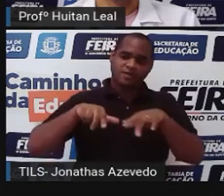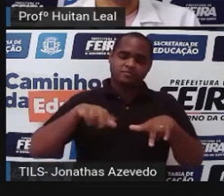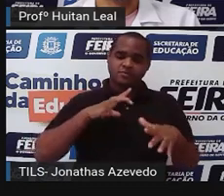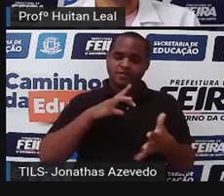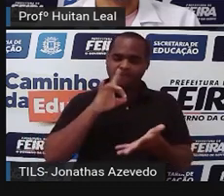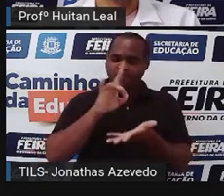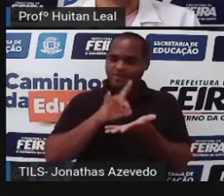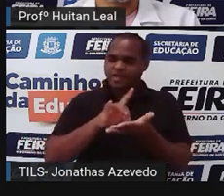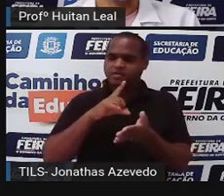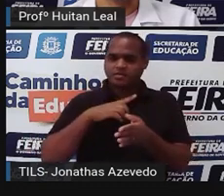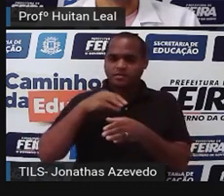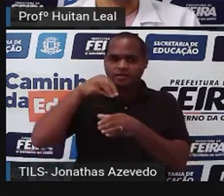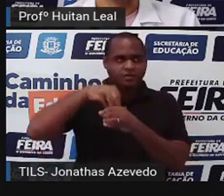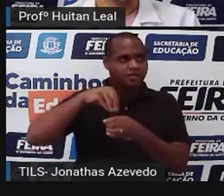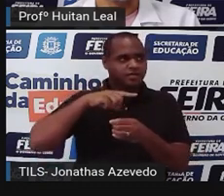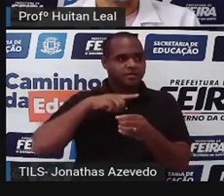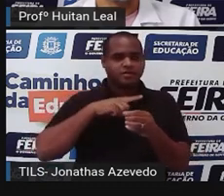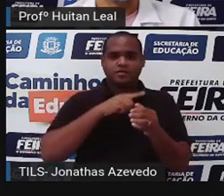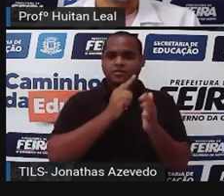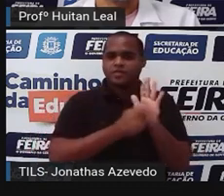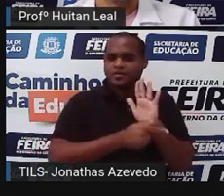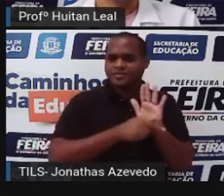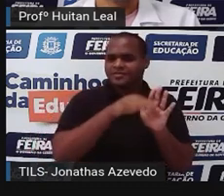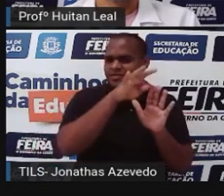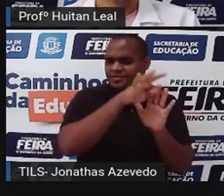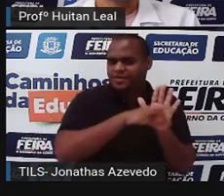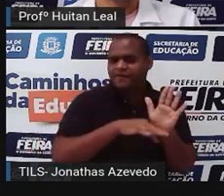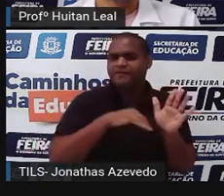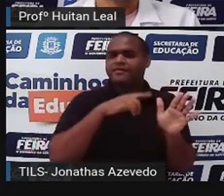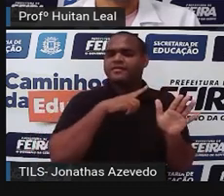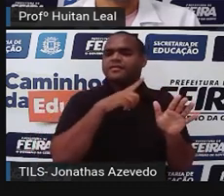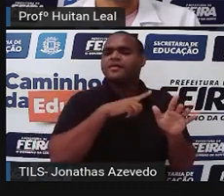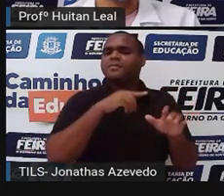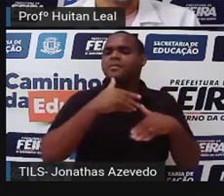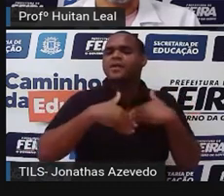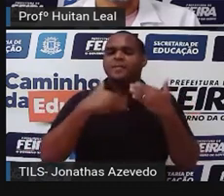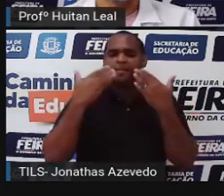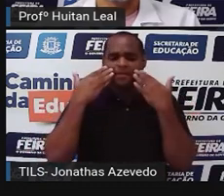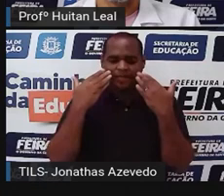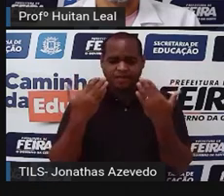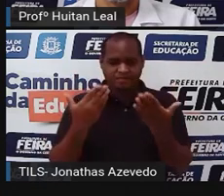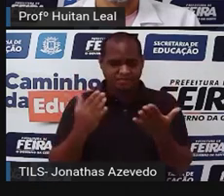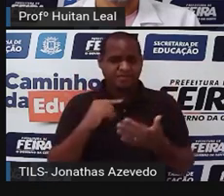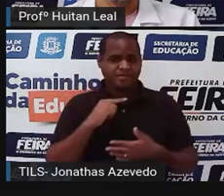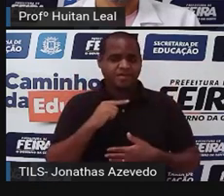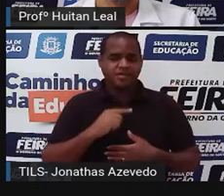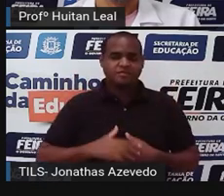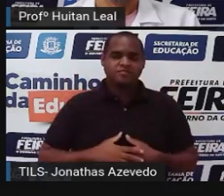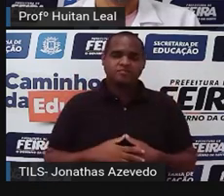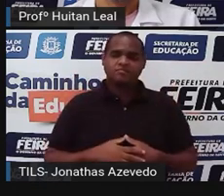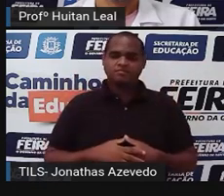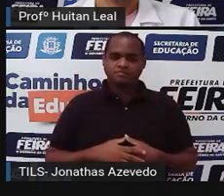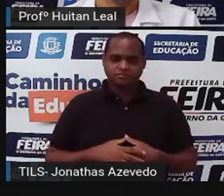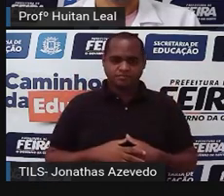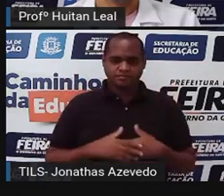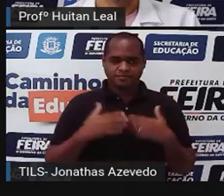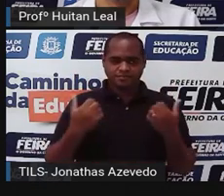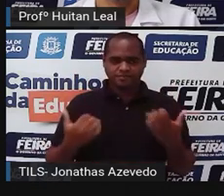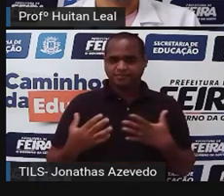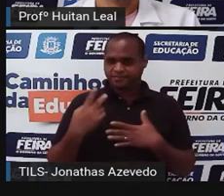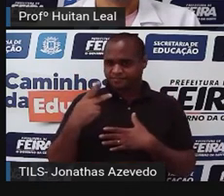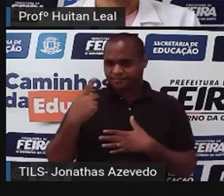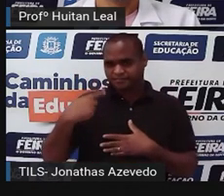dentro desse fantástico que será que é apresentado nos contos fantásticos? Vamos ver.